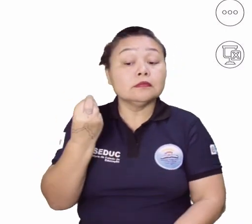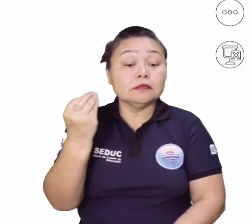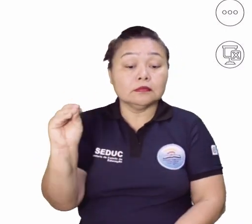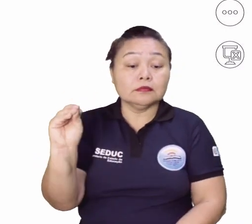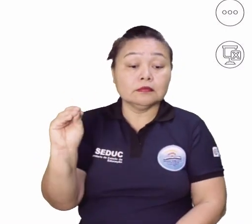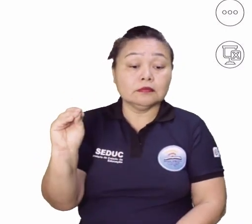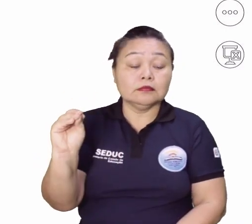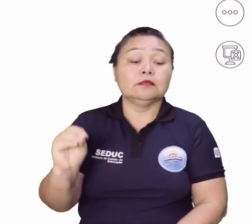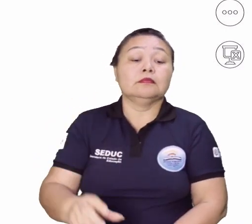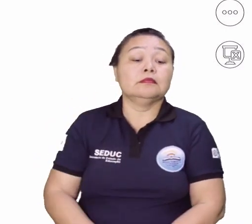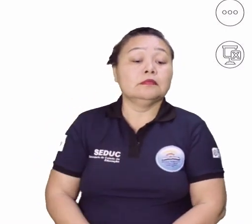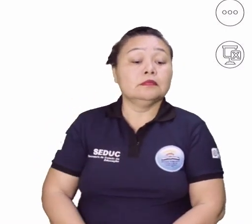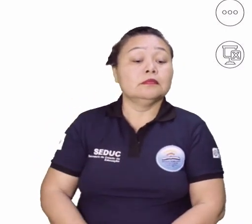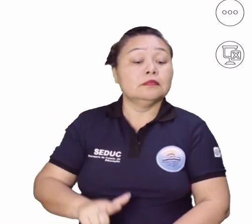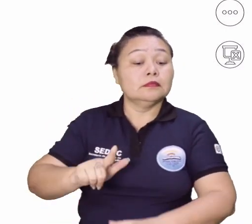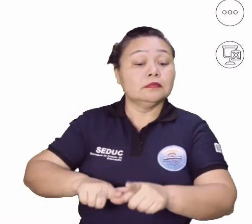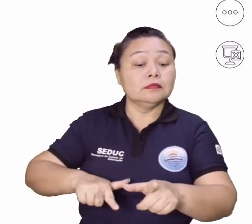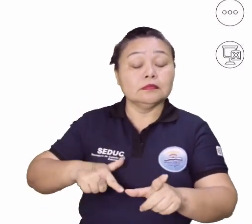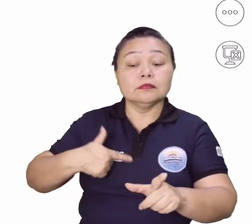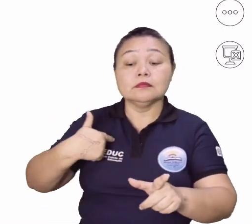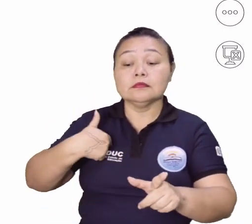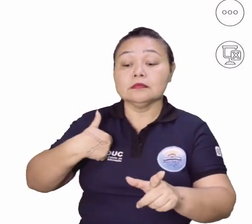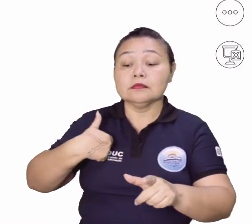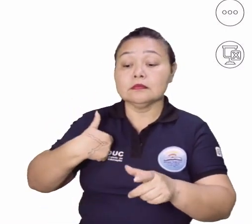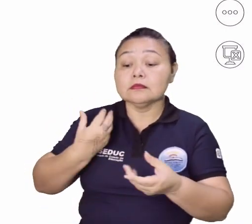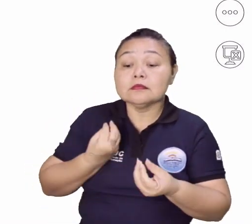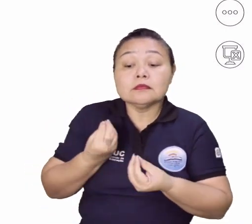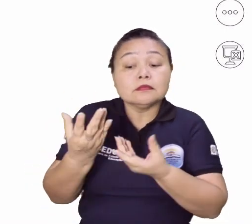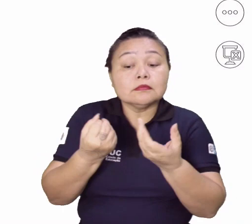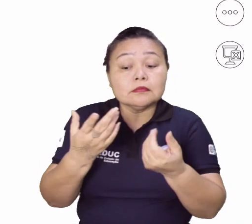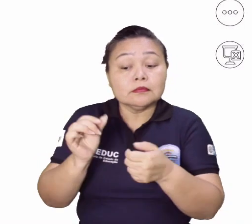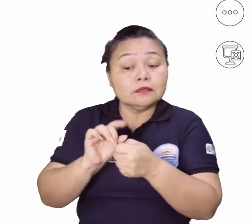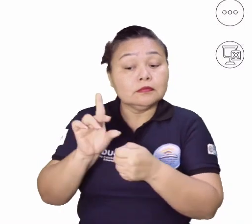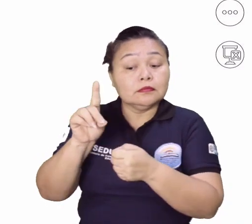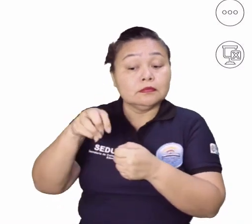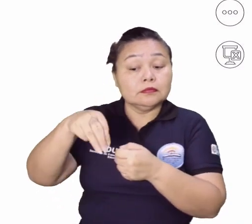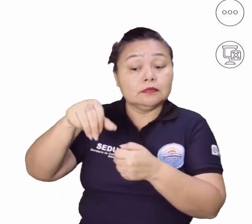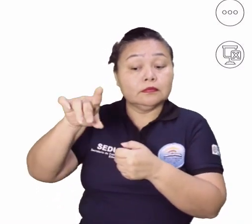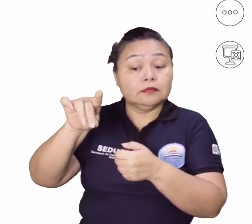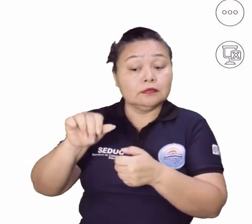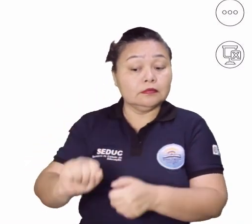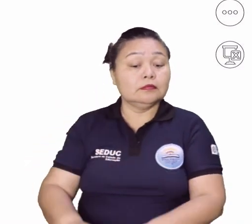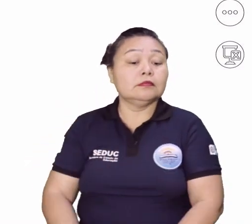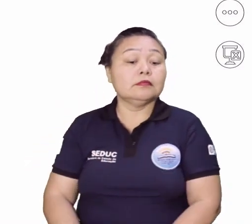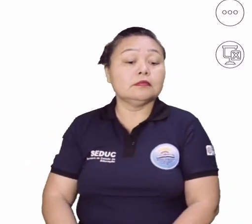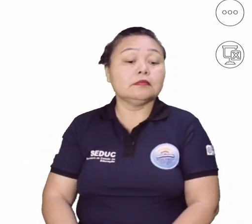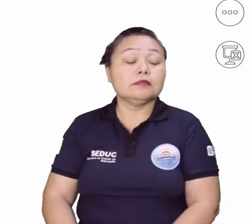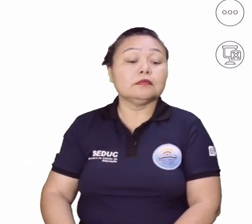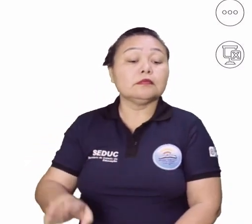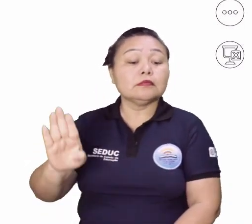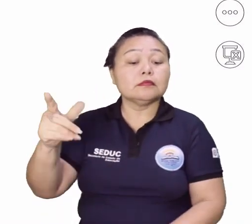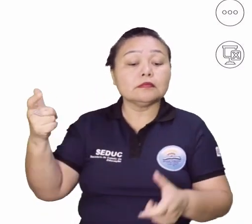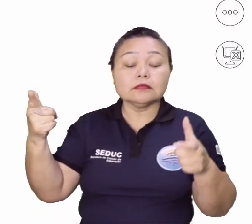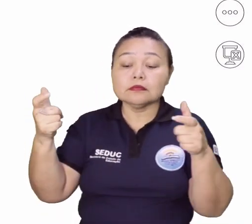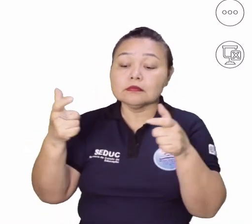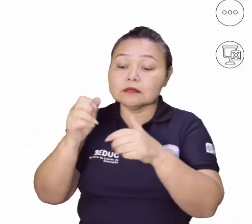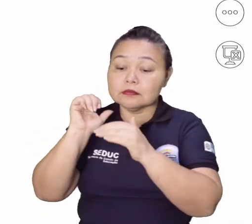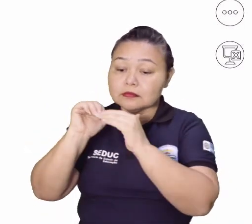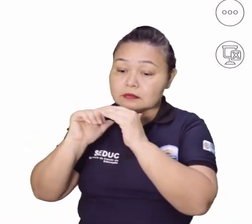denominada por, letra A, oferta pela demanda, letra B,